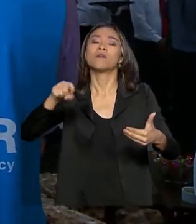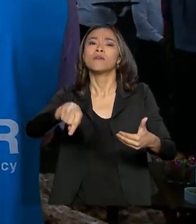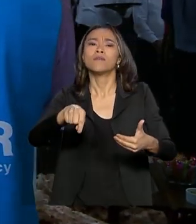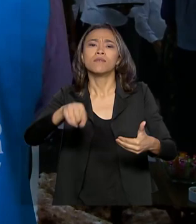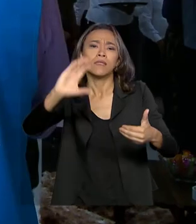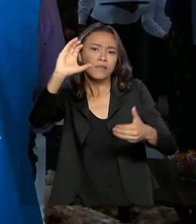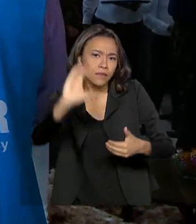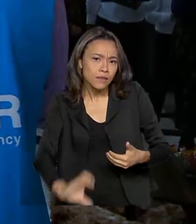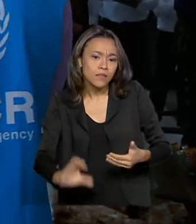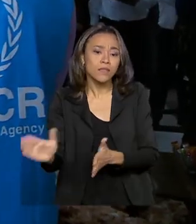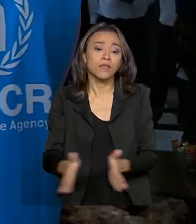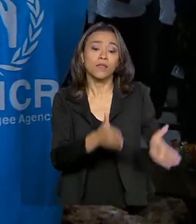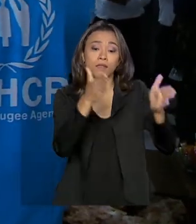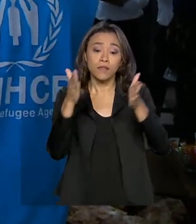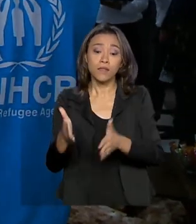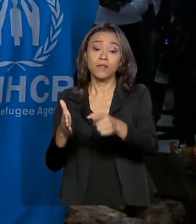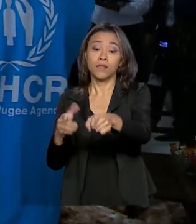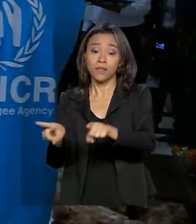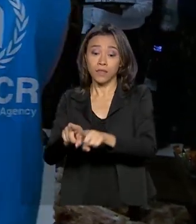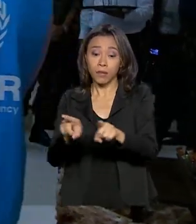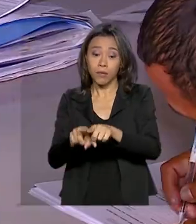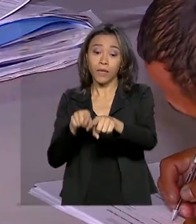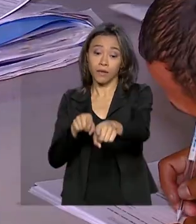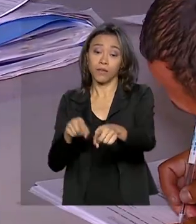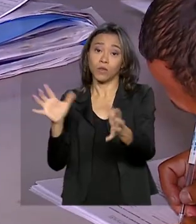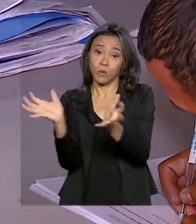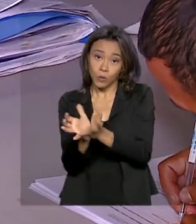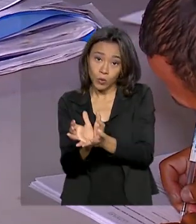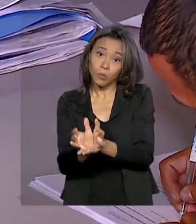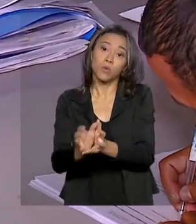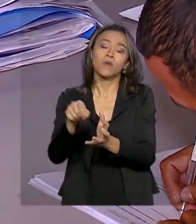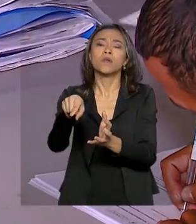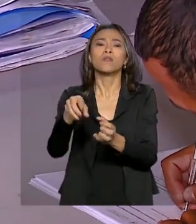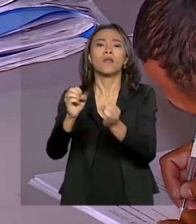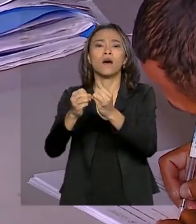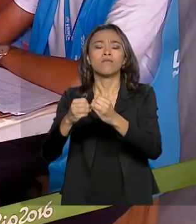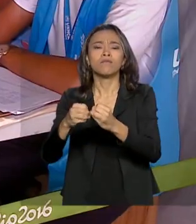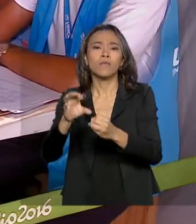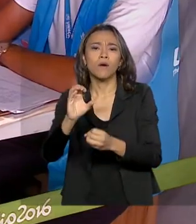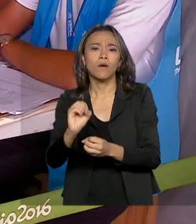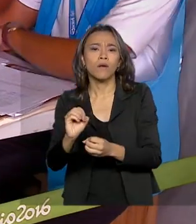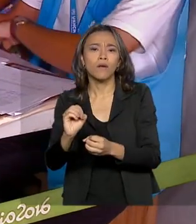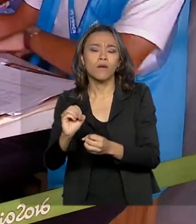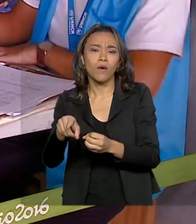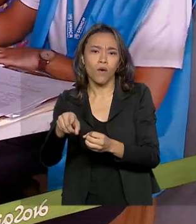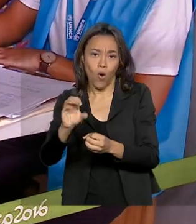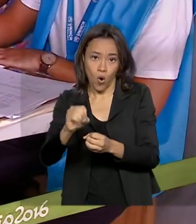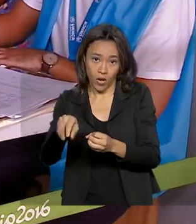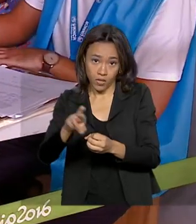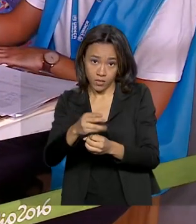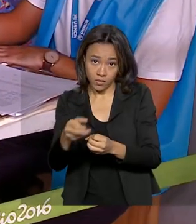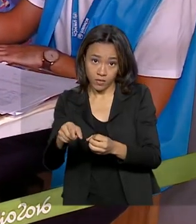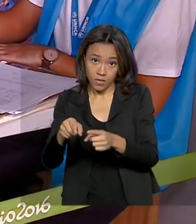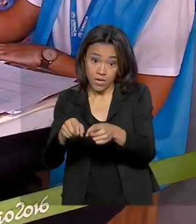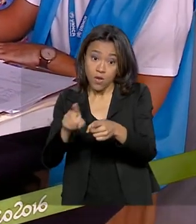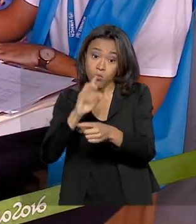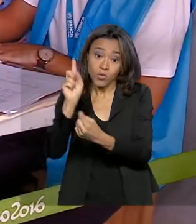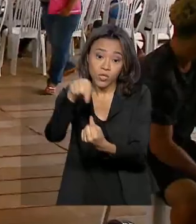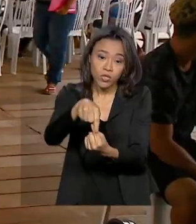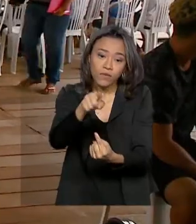Organização das Nações Unidas para os Refugiados e para as Migrações. O objetivo é promover a inclusão